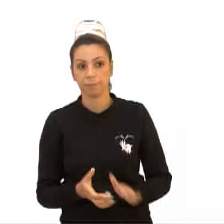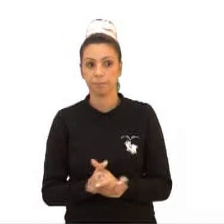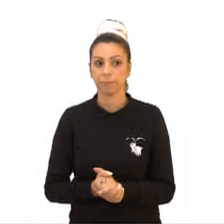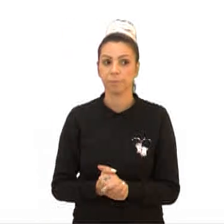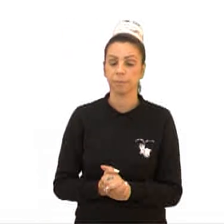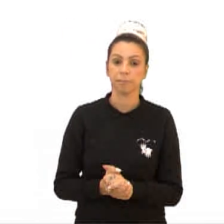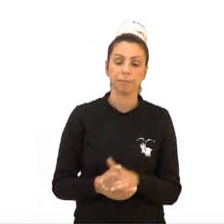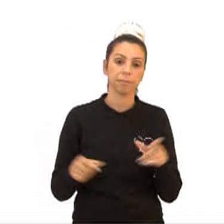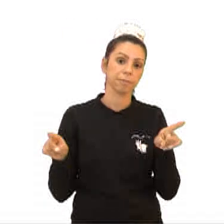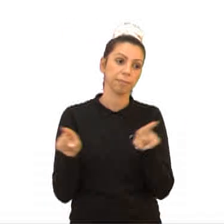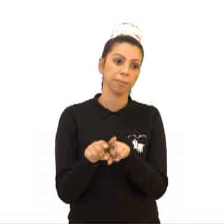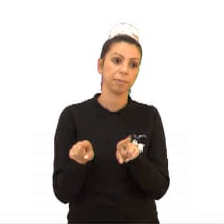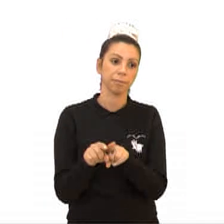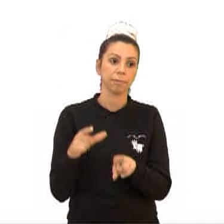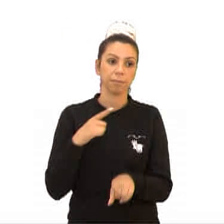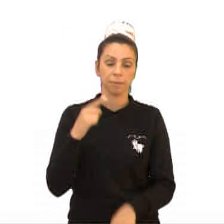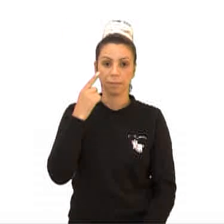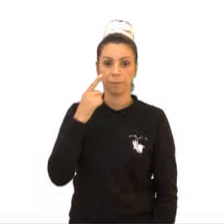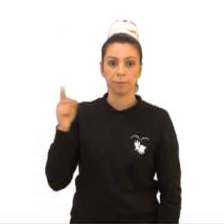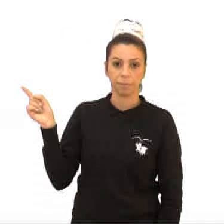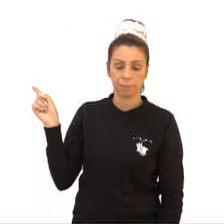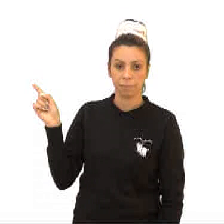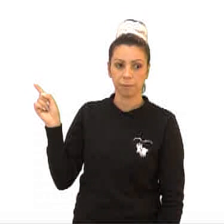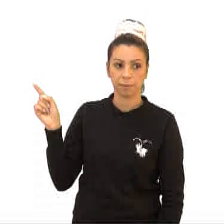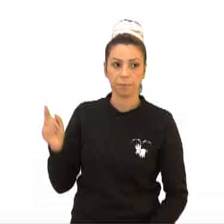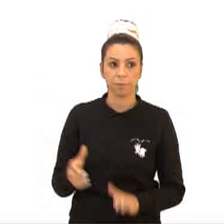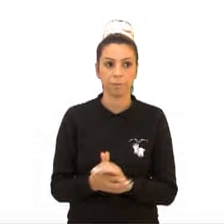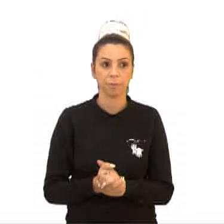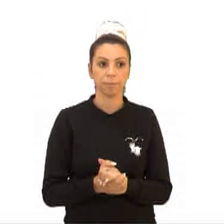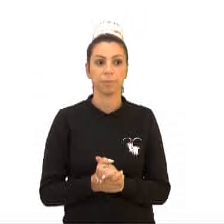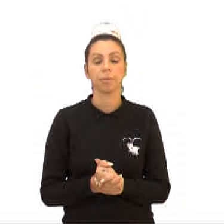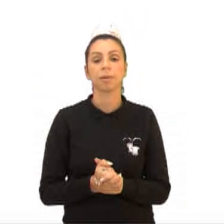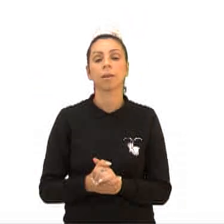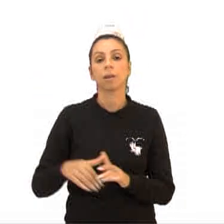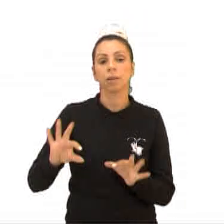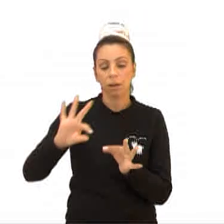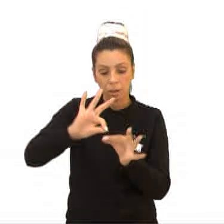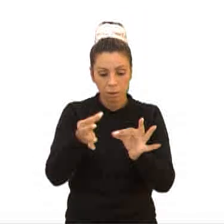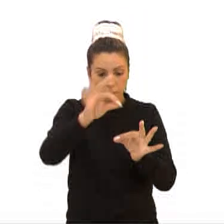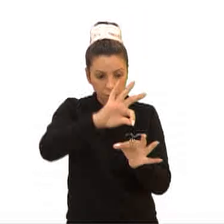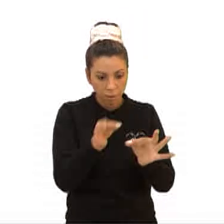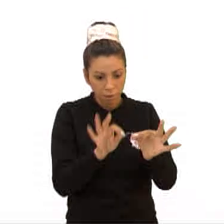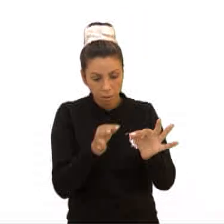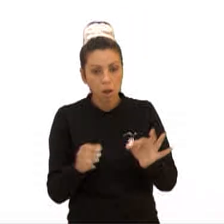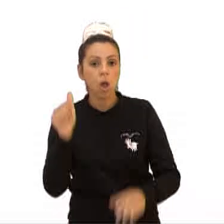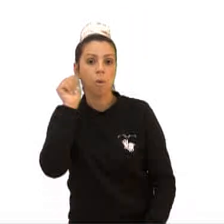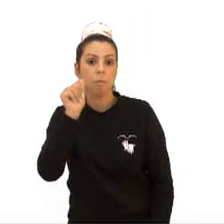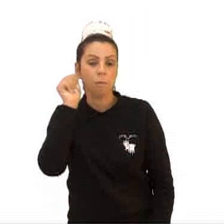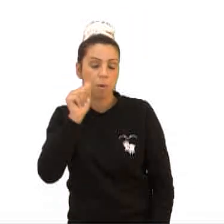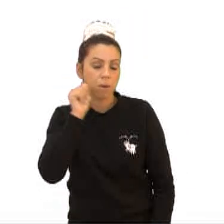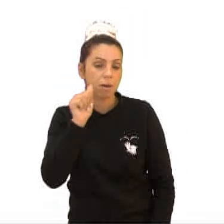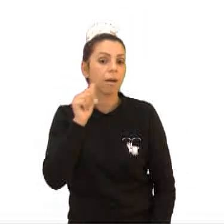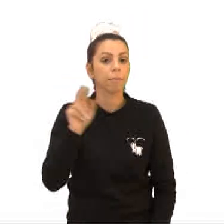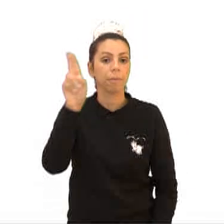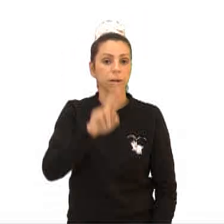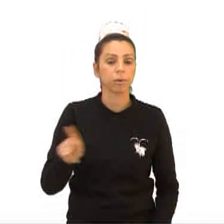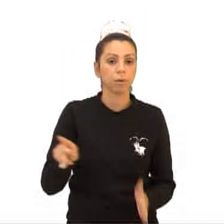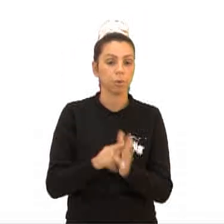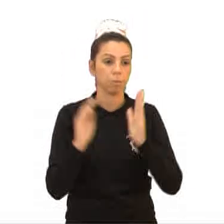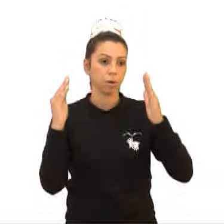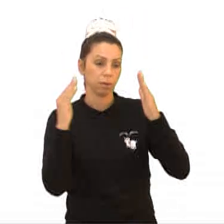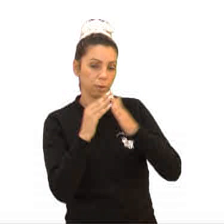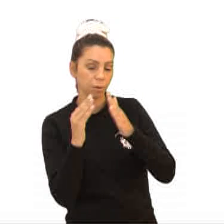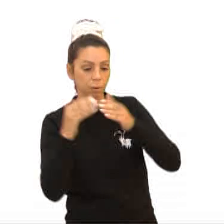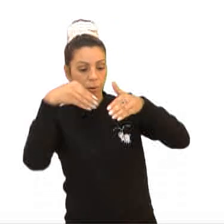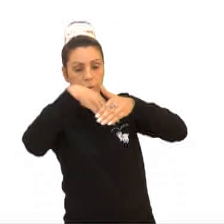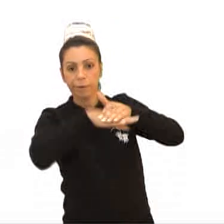Nós vemos também a questão de cestaria e a questão de plumagem. Cestaria, confeccionada pelas mulheres para o uso doméstico. Coar líquidos, peneirar farinhas,